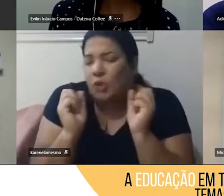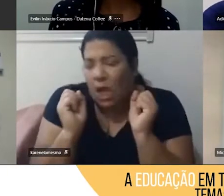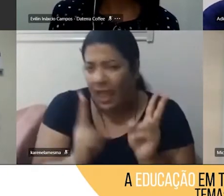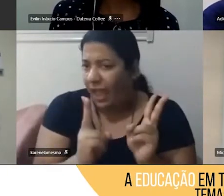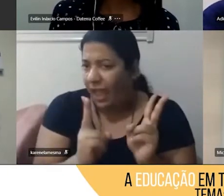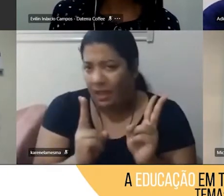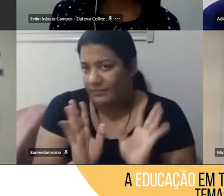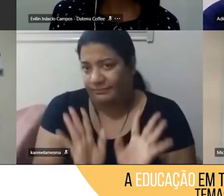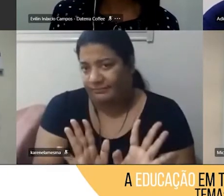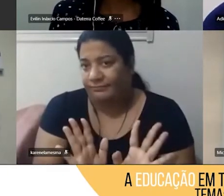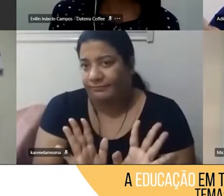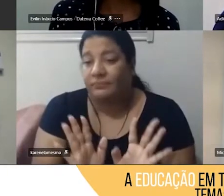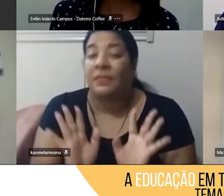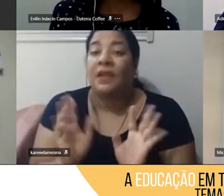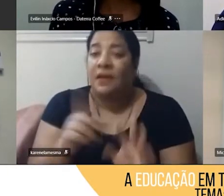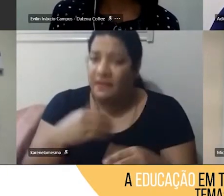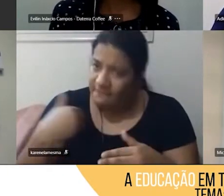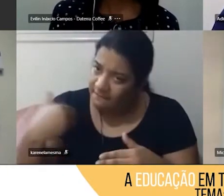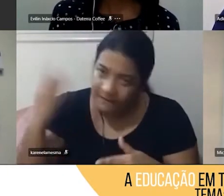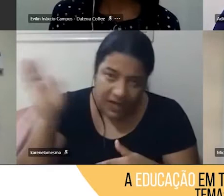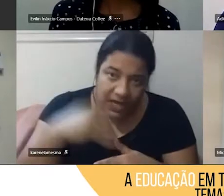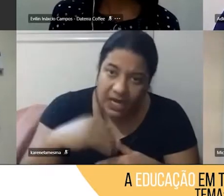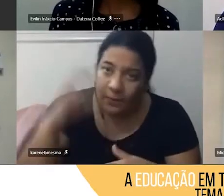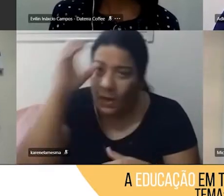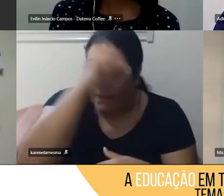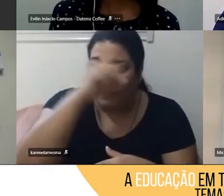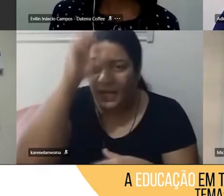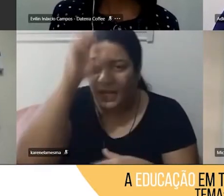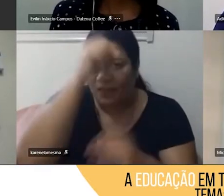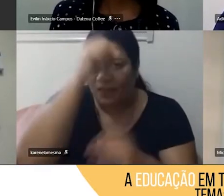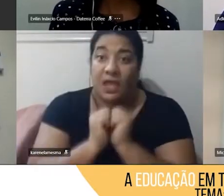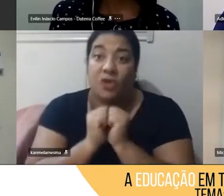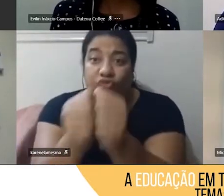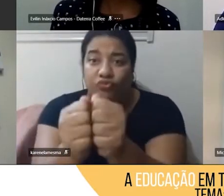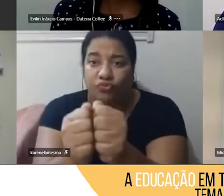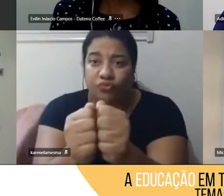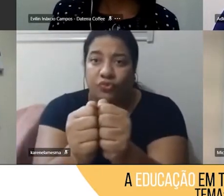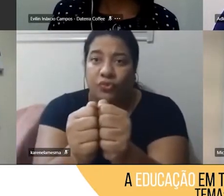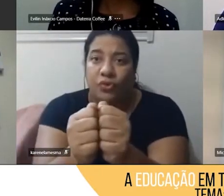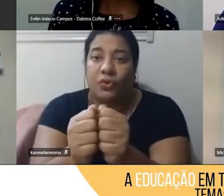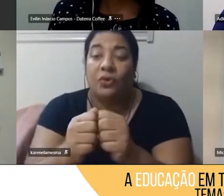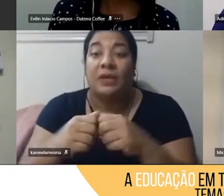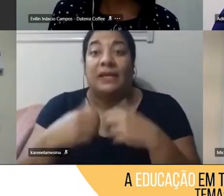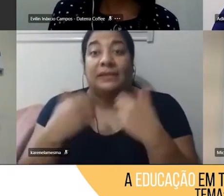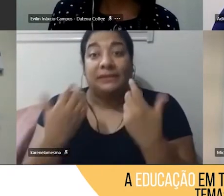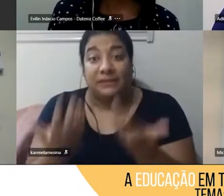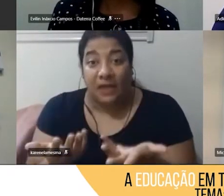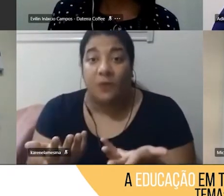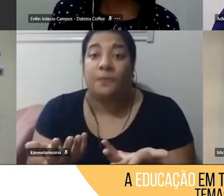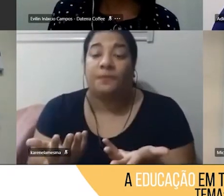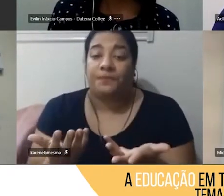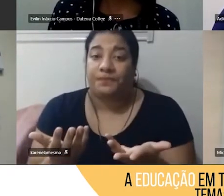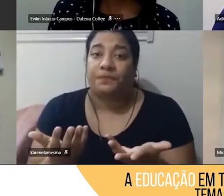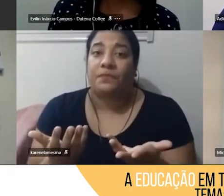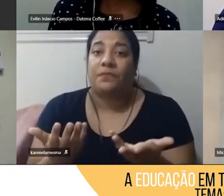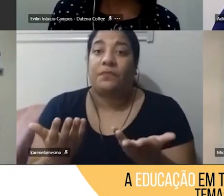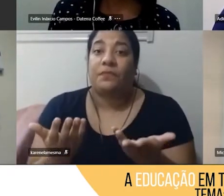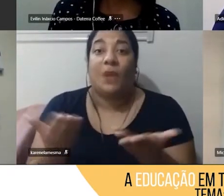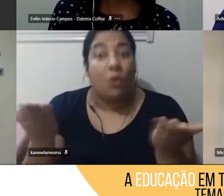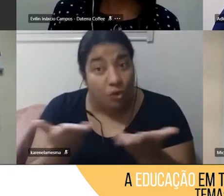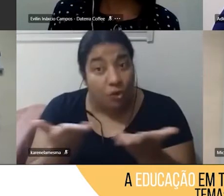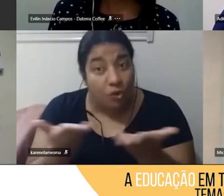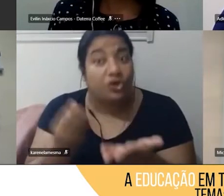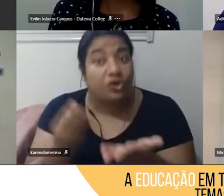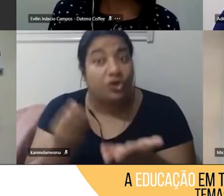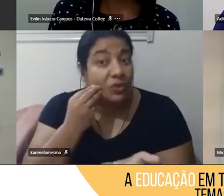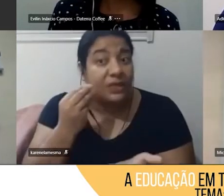nós vamos aprender juntos. Então, é uma grande, nós temos aí uma grande oportunidade de aprender